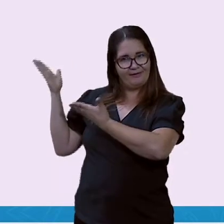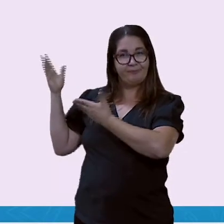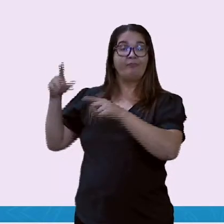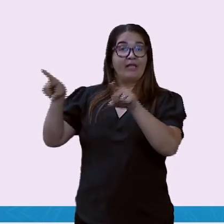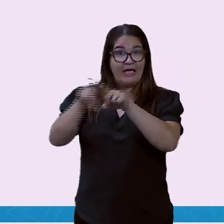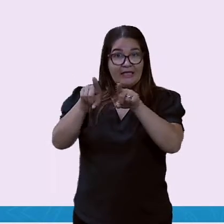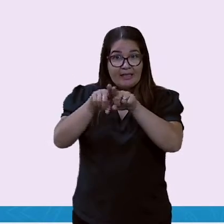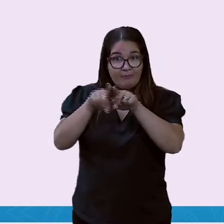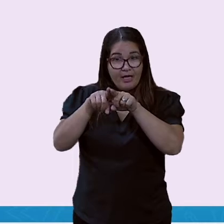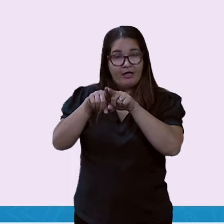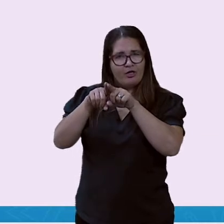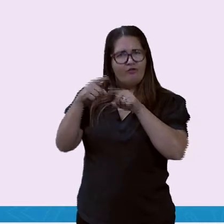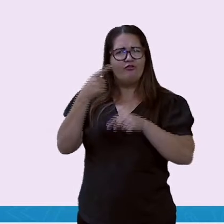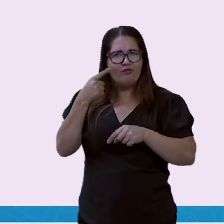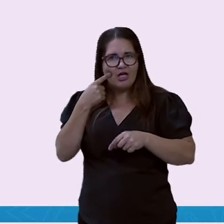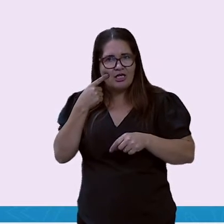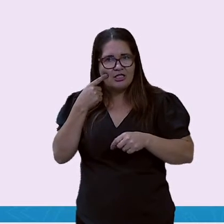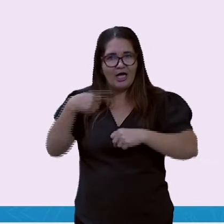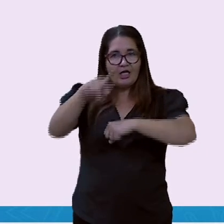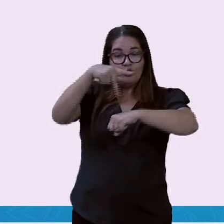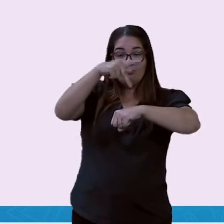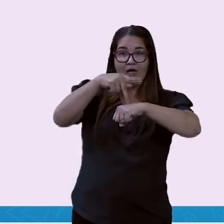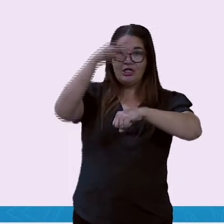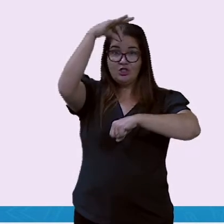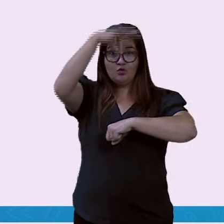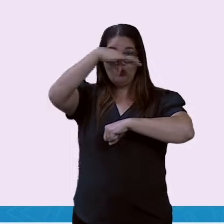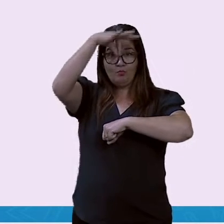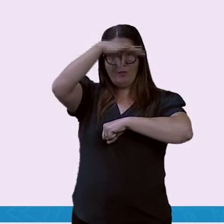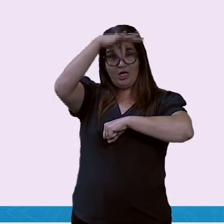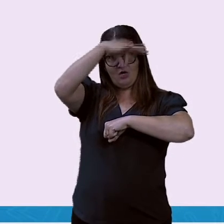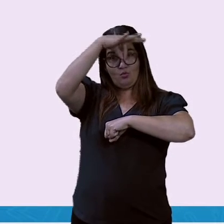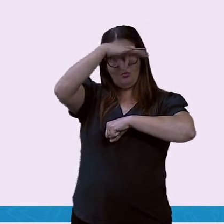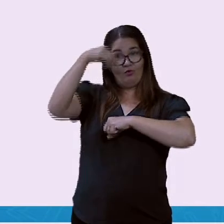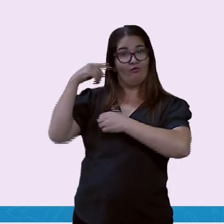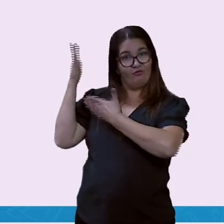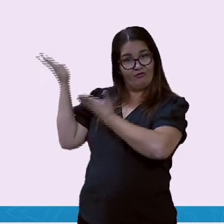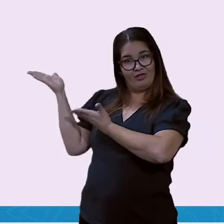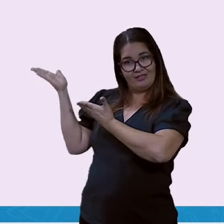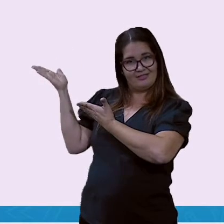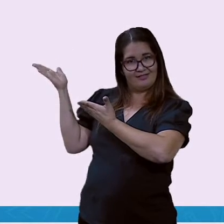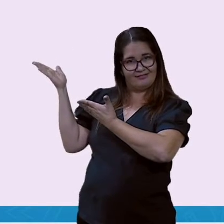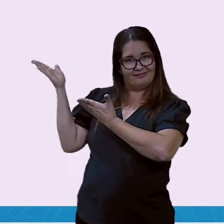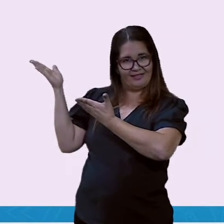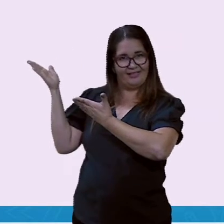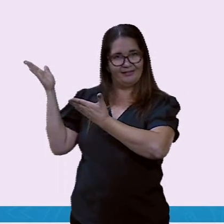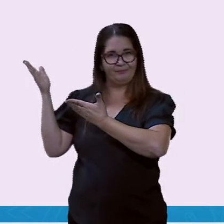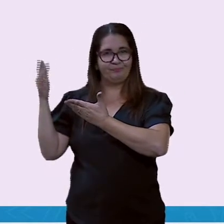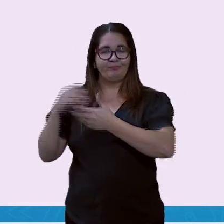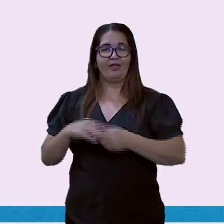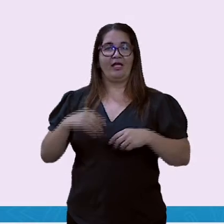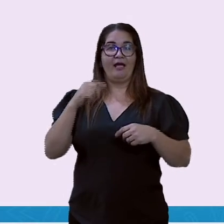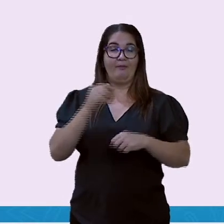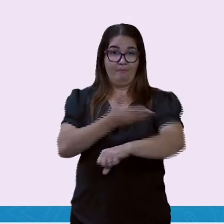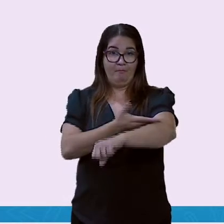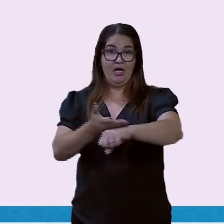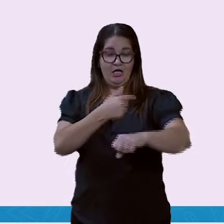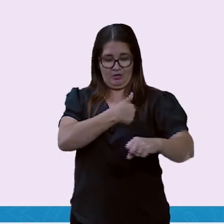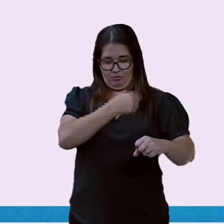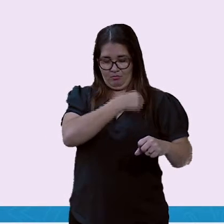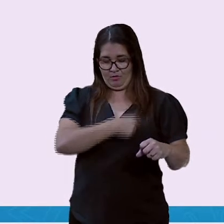uma lista aí, né, vermelha. E tem a Venezuela com a La Vinotinto.